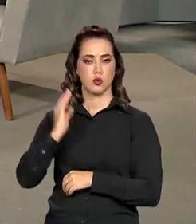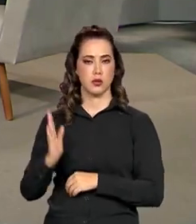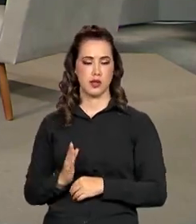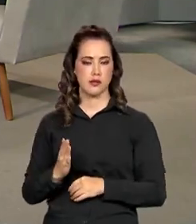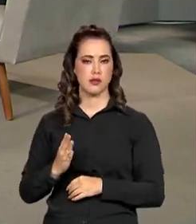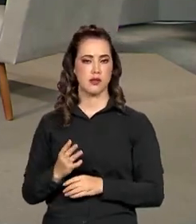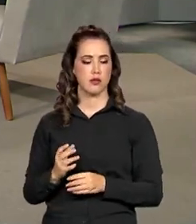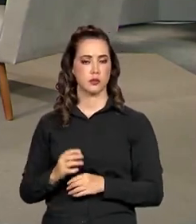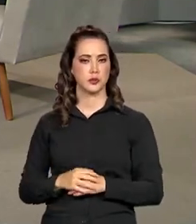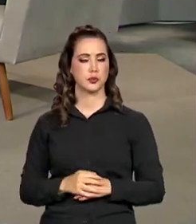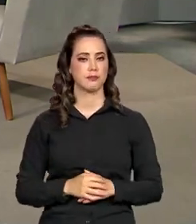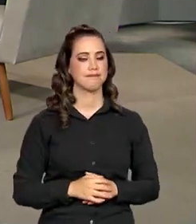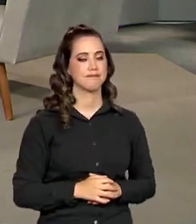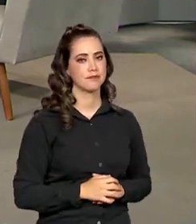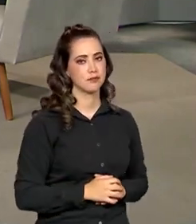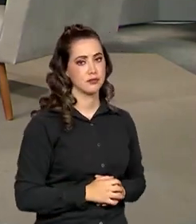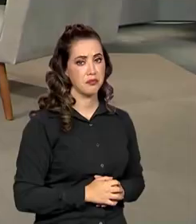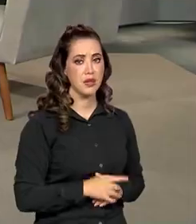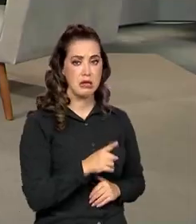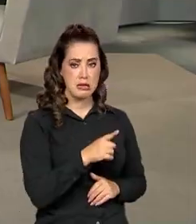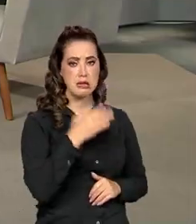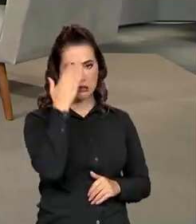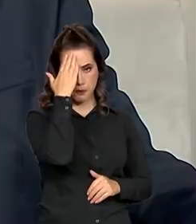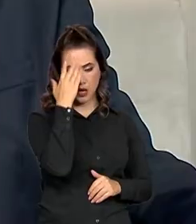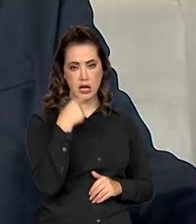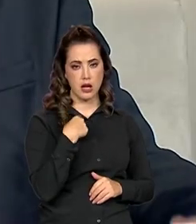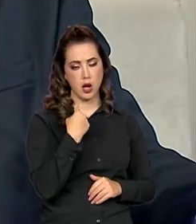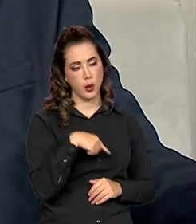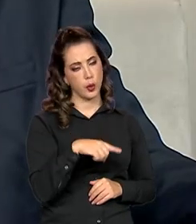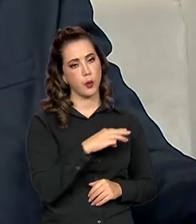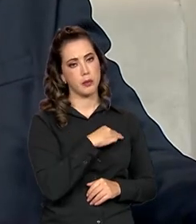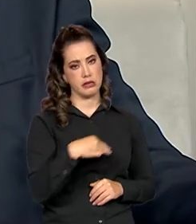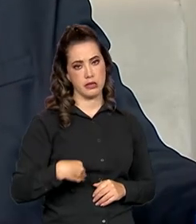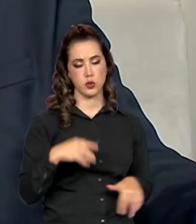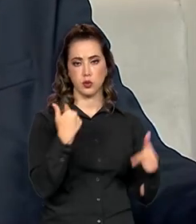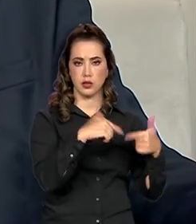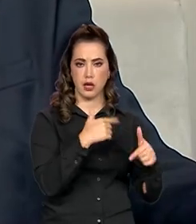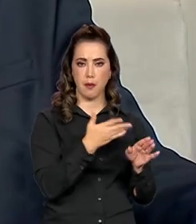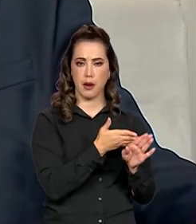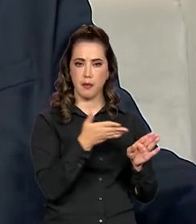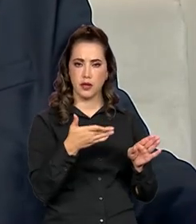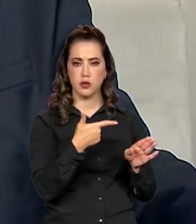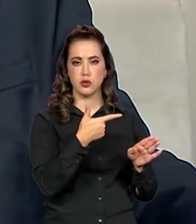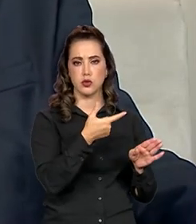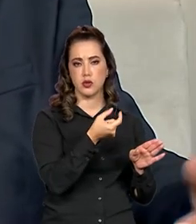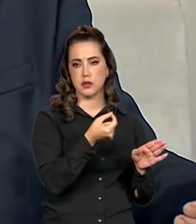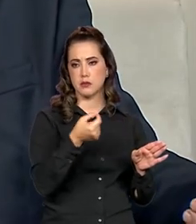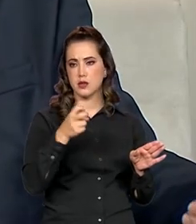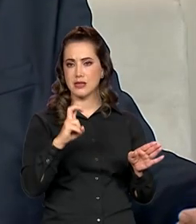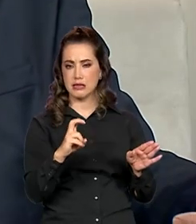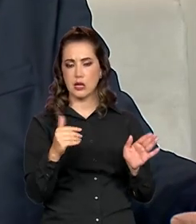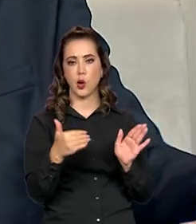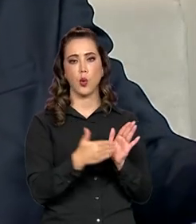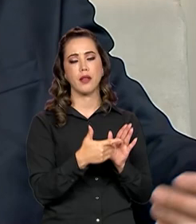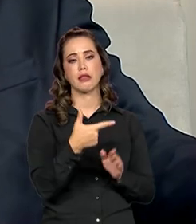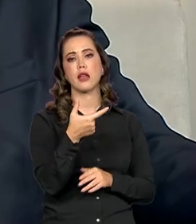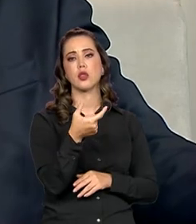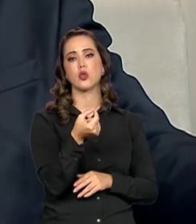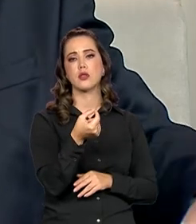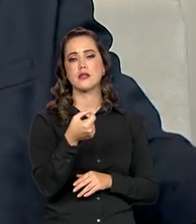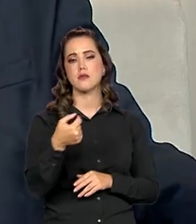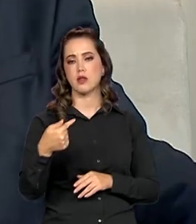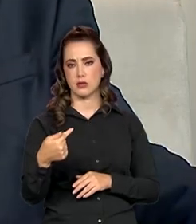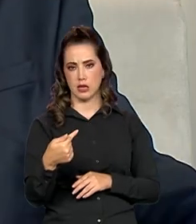pouquinho sobre isso. Você sabe, né, Paulo, que eu fui ministro do Trabalho do presidente Lula de 2005 a 2007. Eu tive a responsabilidade de